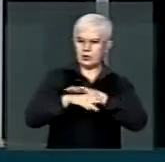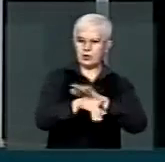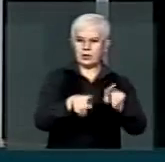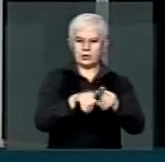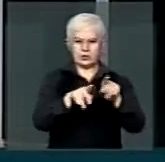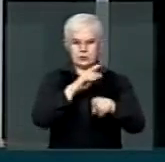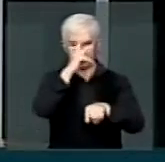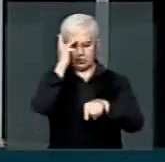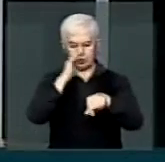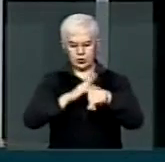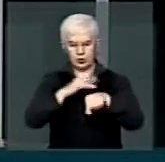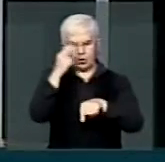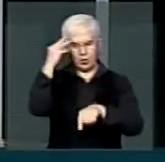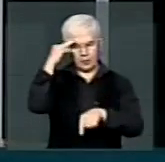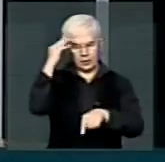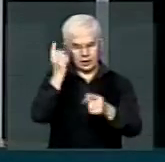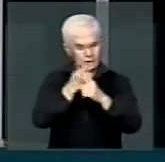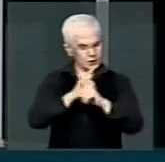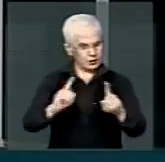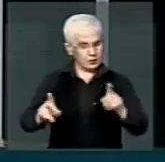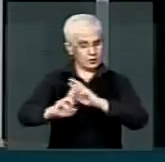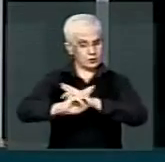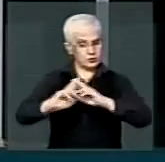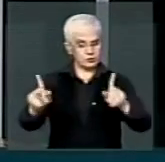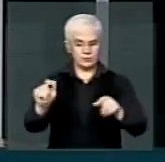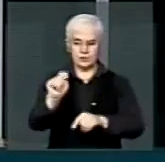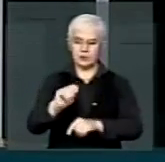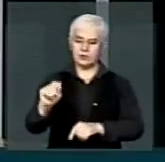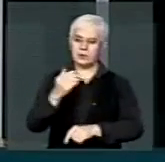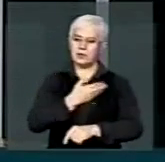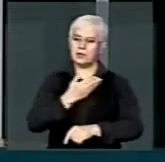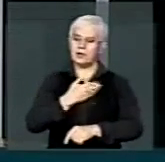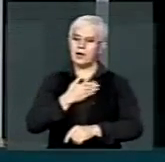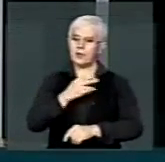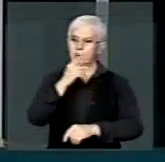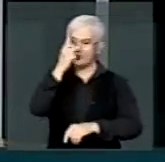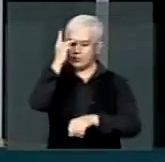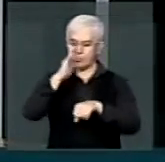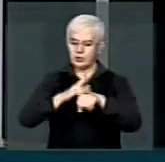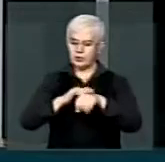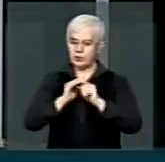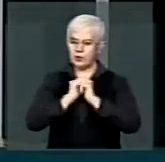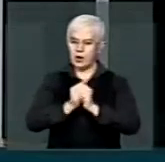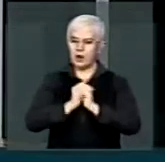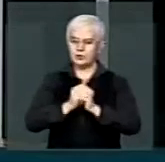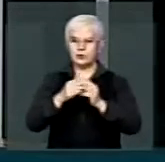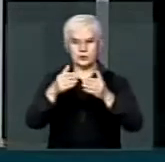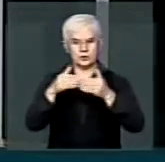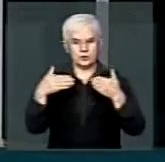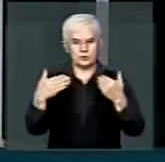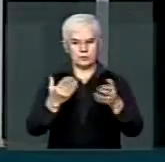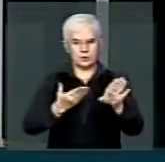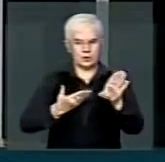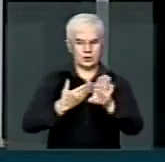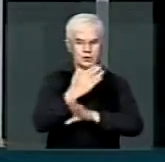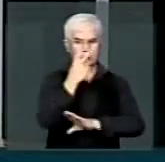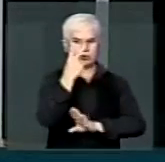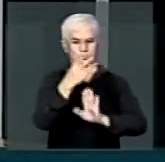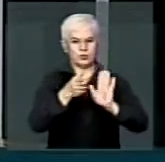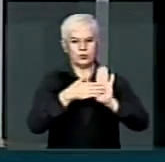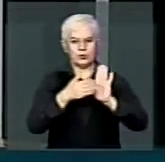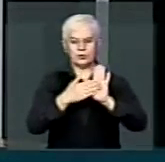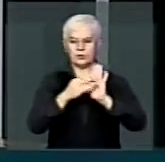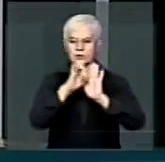portadores de doenças mentais. As Associações de Amigos de Autistas, AMA, reivindicam a aprovação de duas